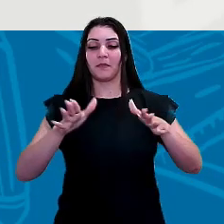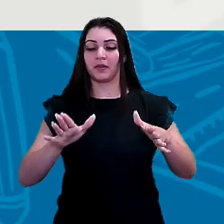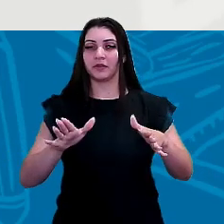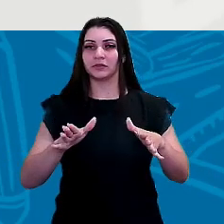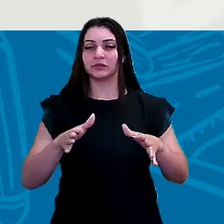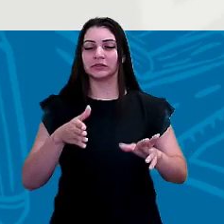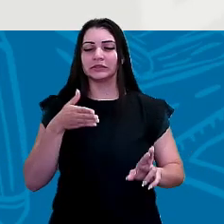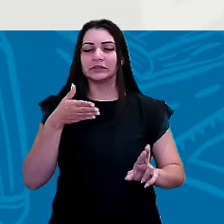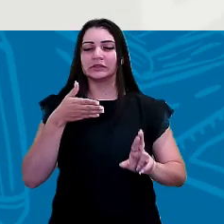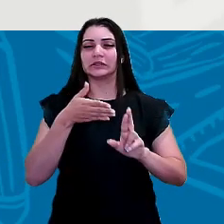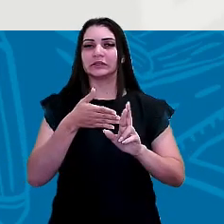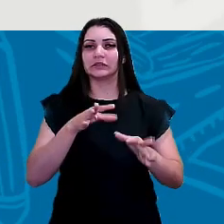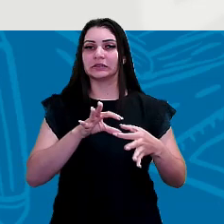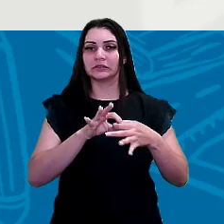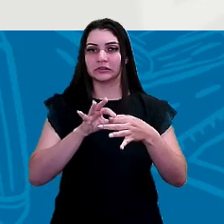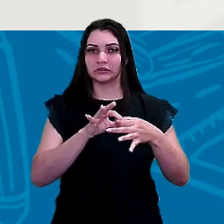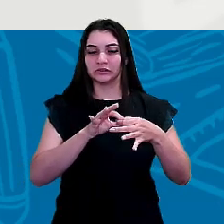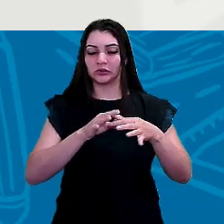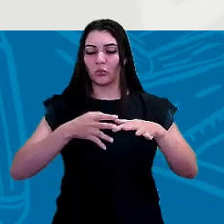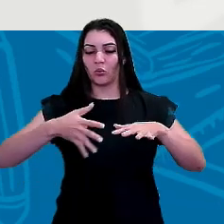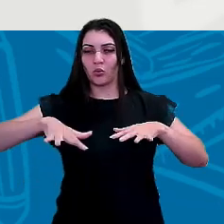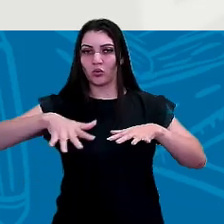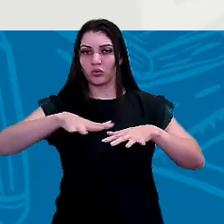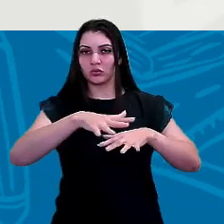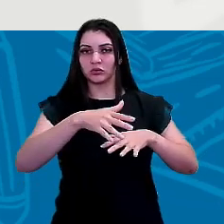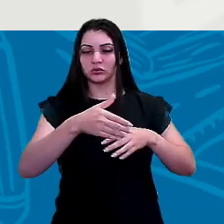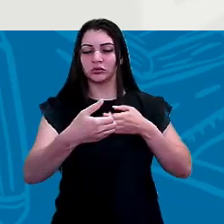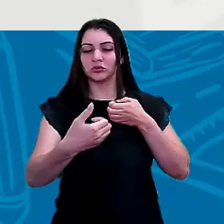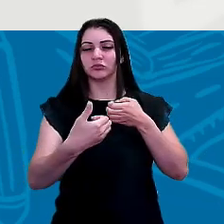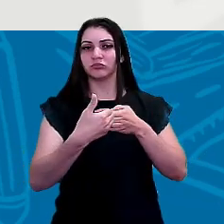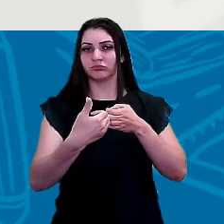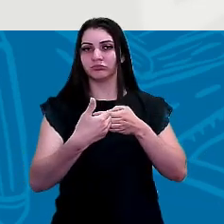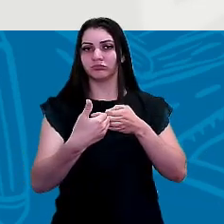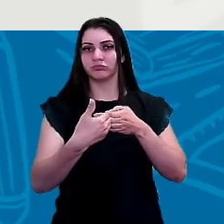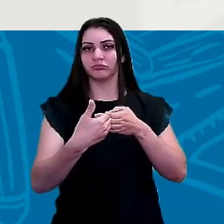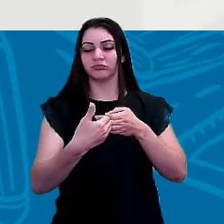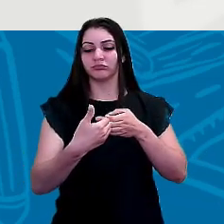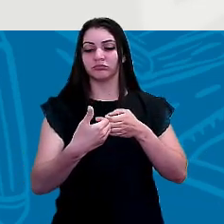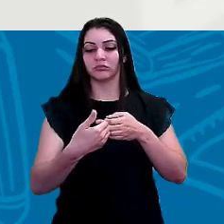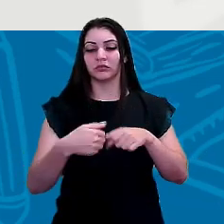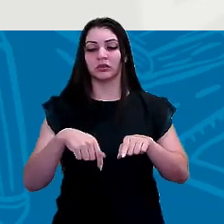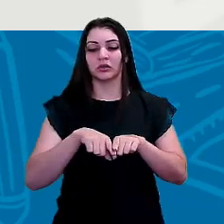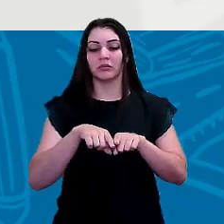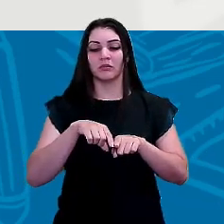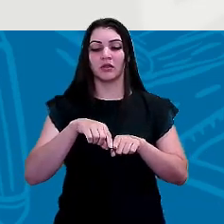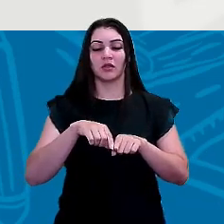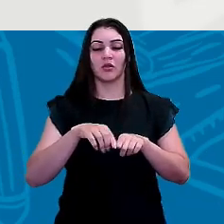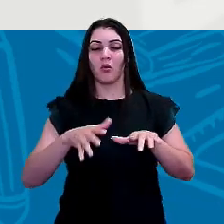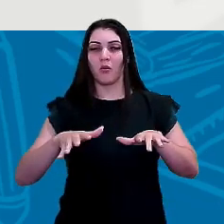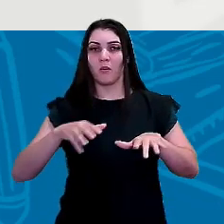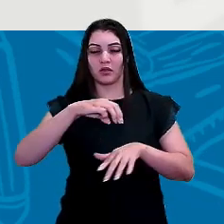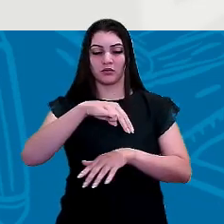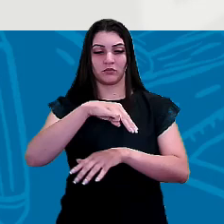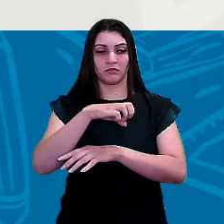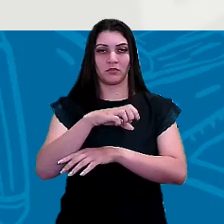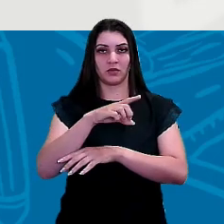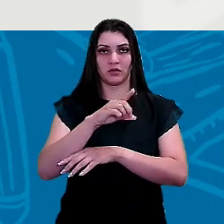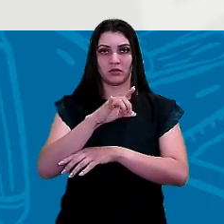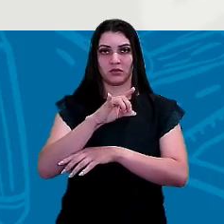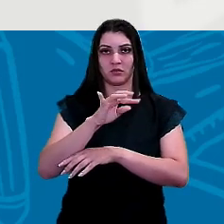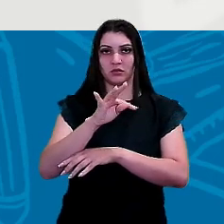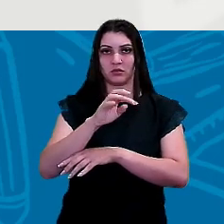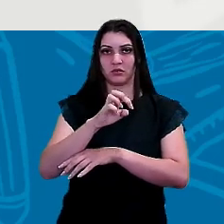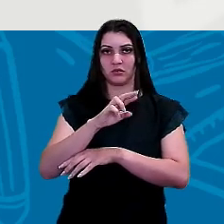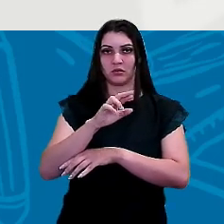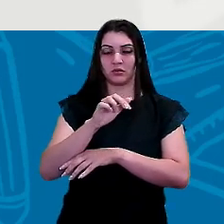estão diretamente ligados aos oceanos, que se encontram nas proximidades. Os mares mediterrâneos, interiores